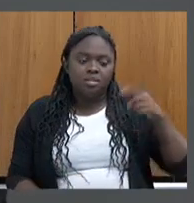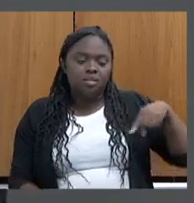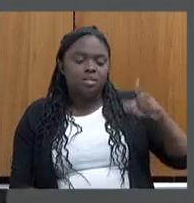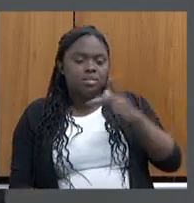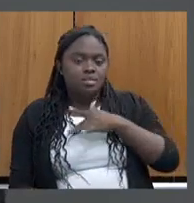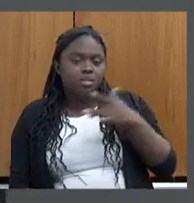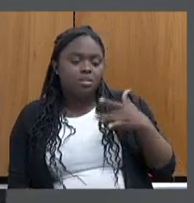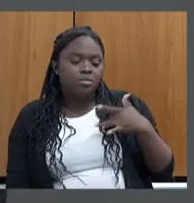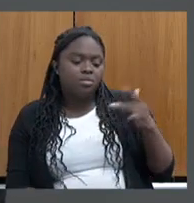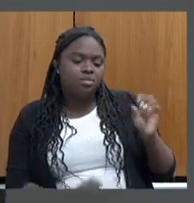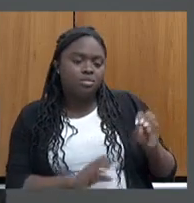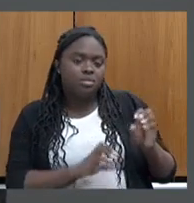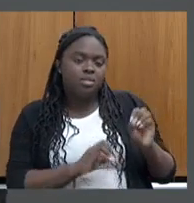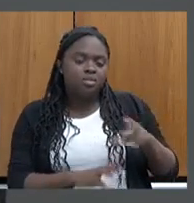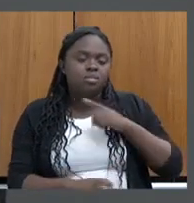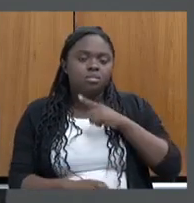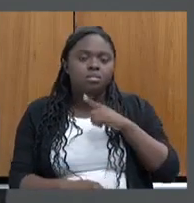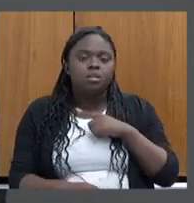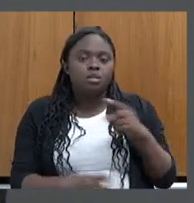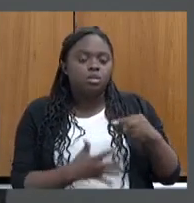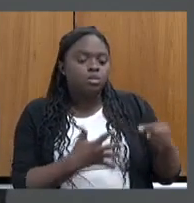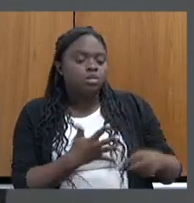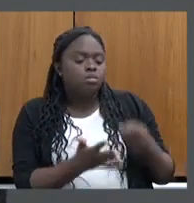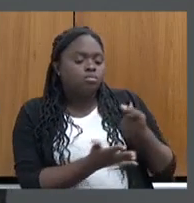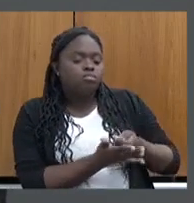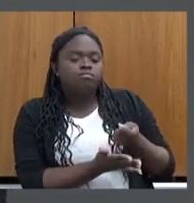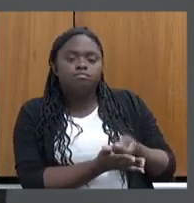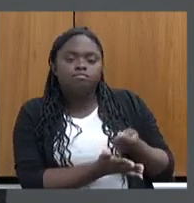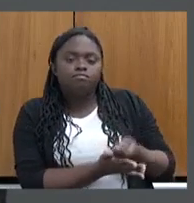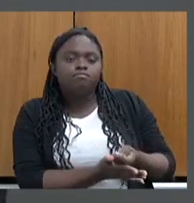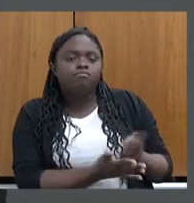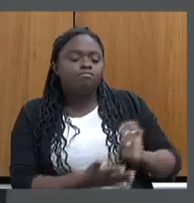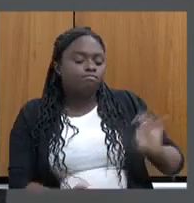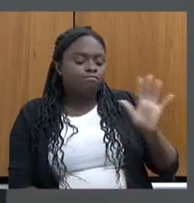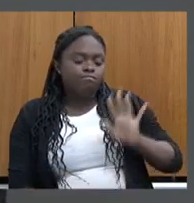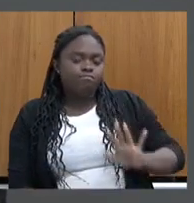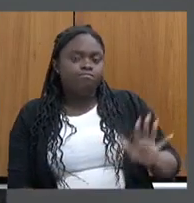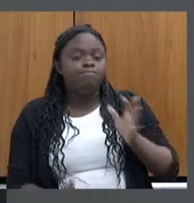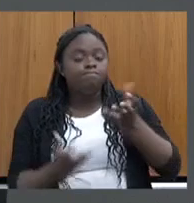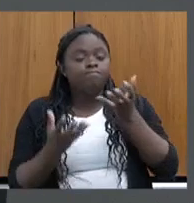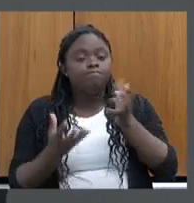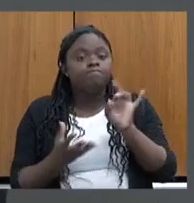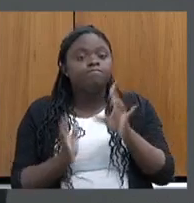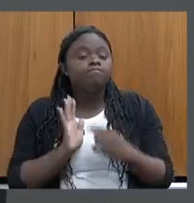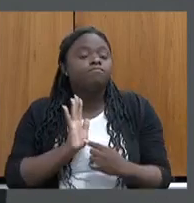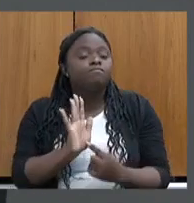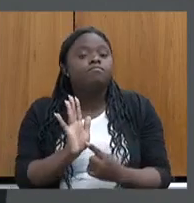obrigatórios que obrigam o Estado a aportá-la. Quero aqui fazer esse adendo e trazer,